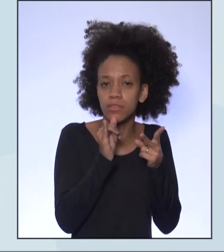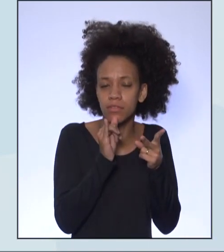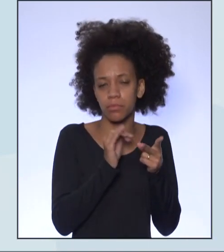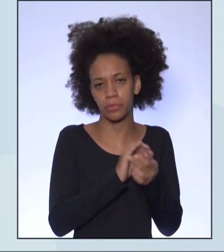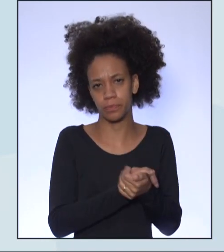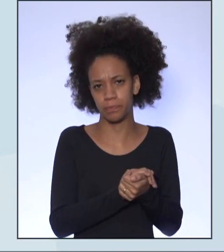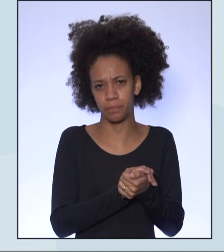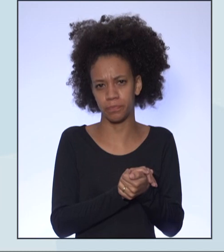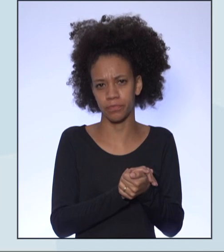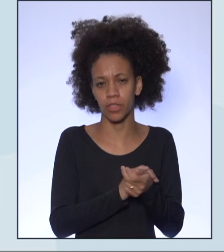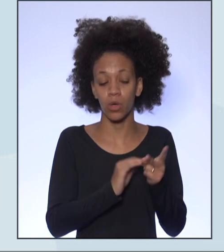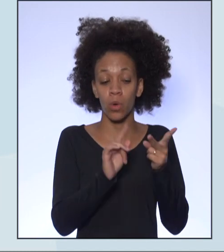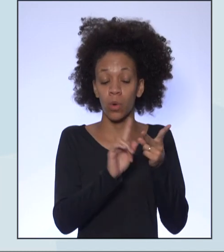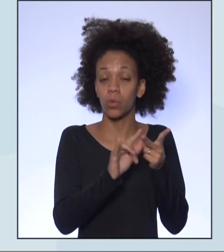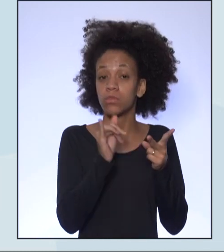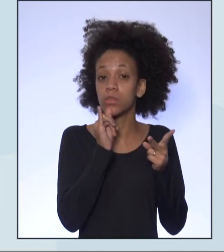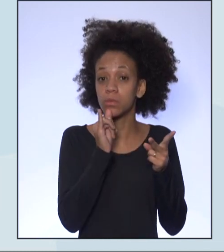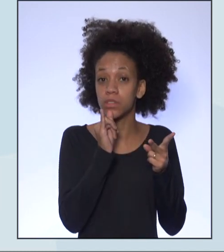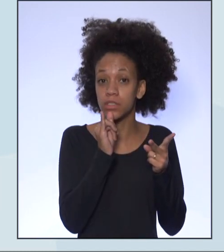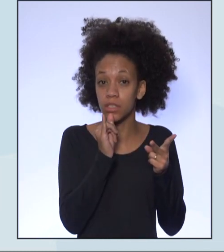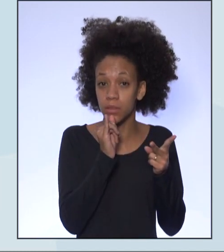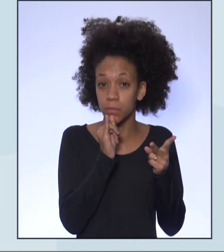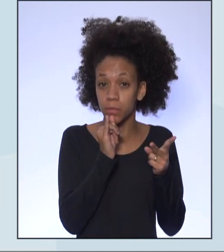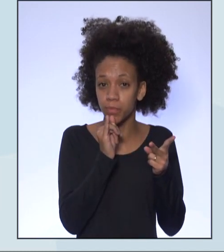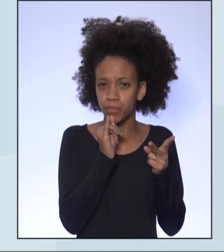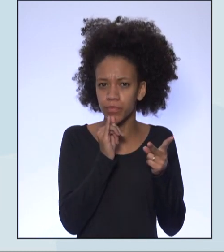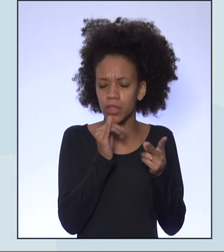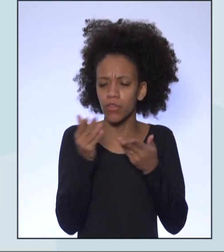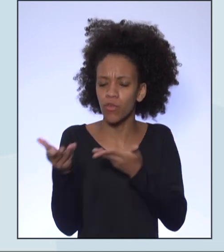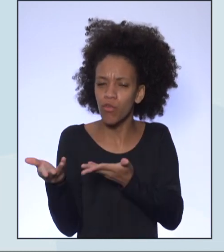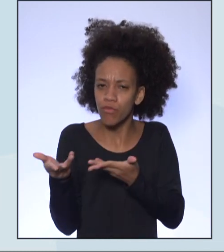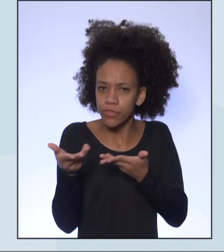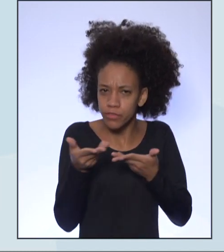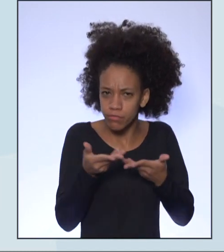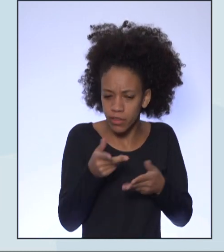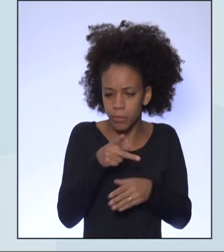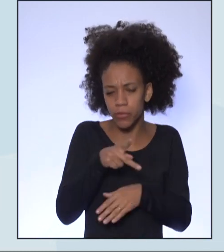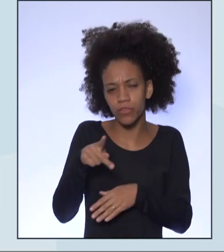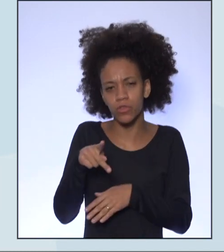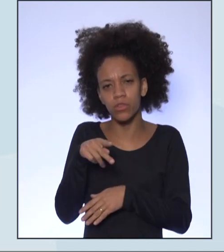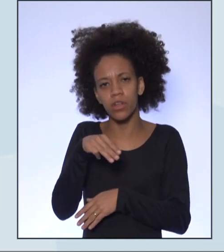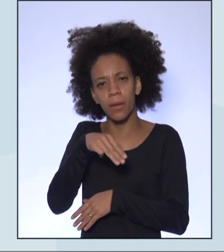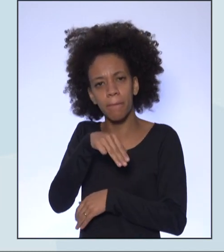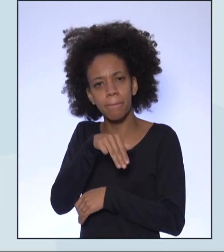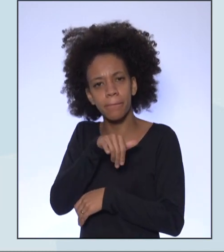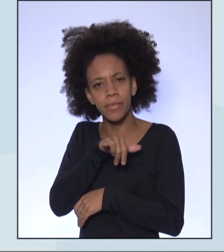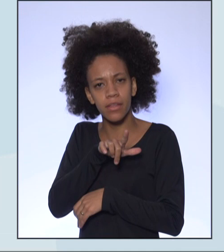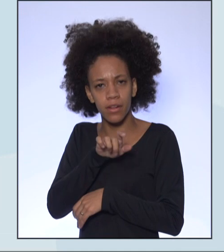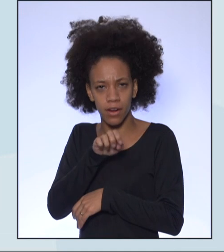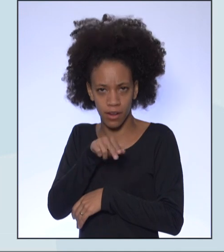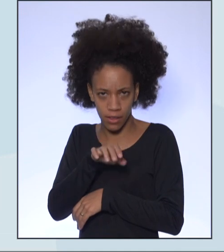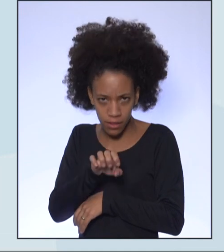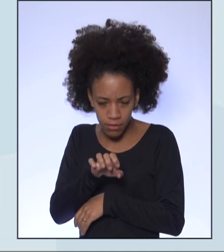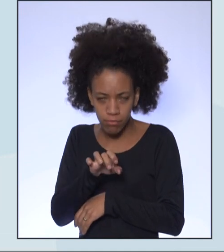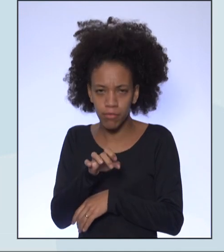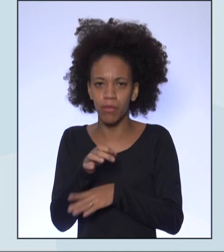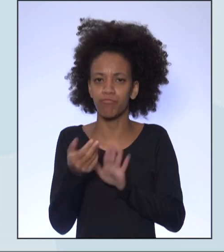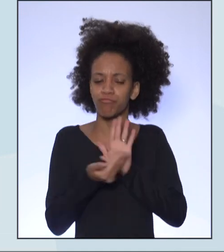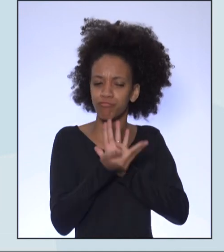O segundo exemplo, gostaria de convidar a professora Milene para fazer a descrição da imagem.